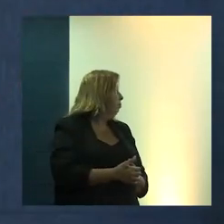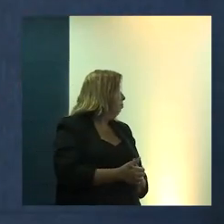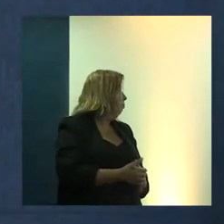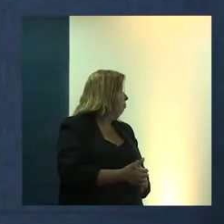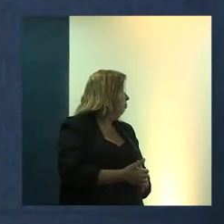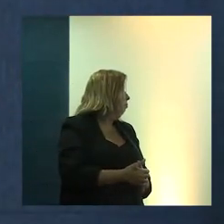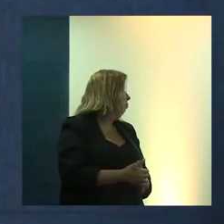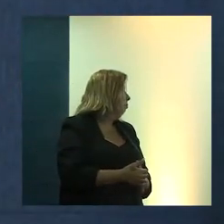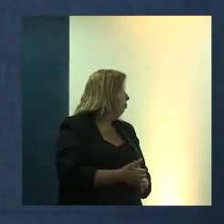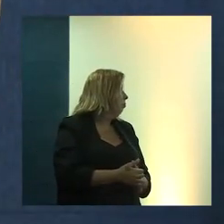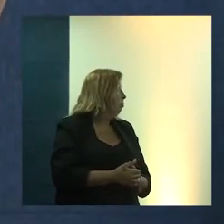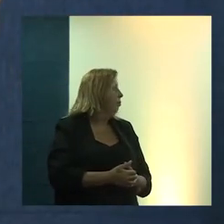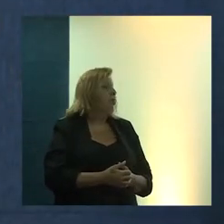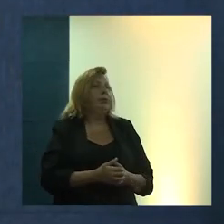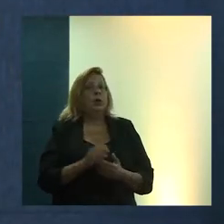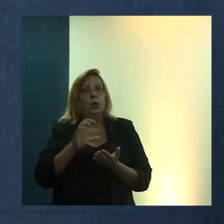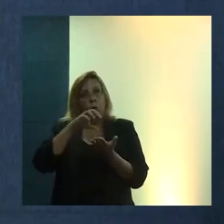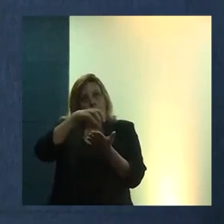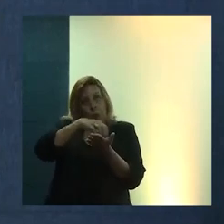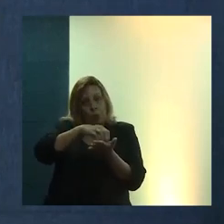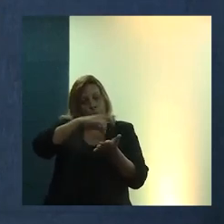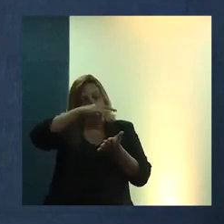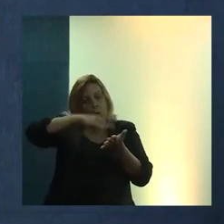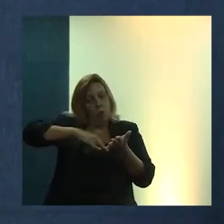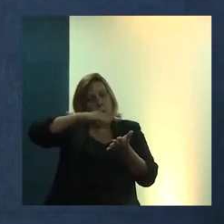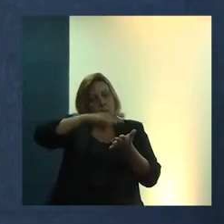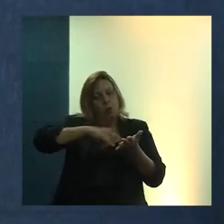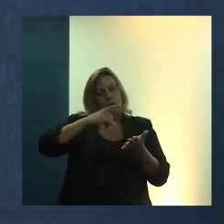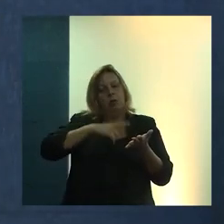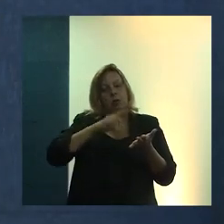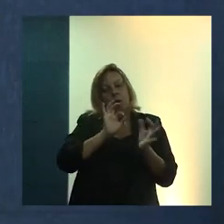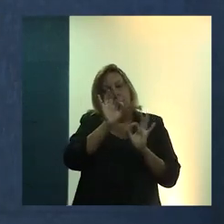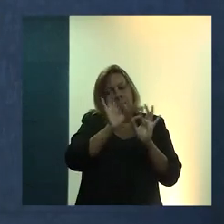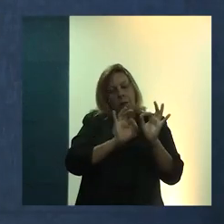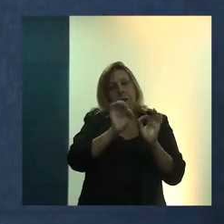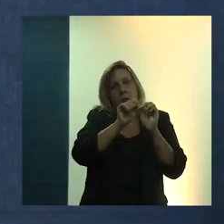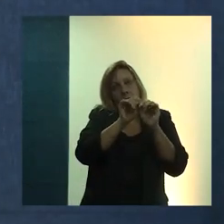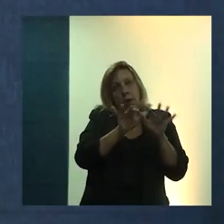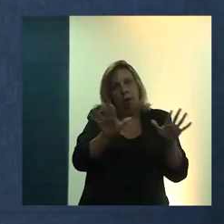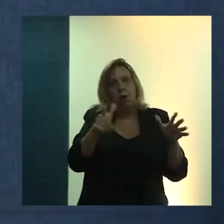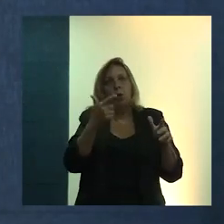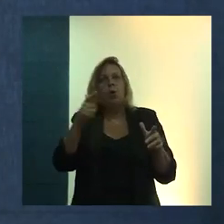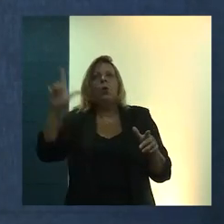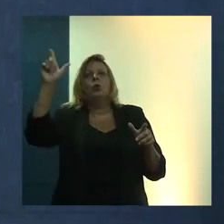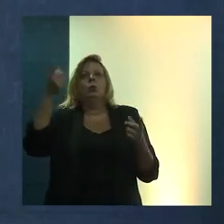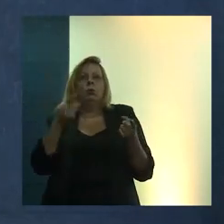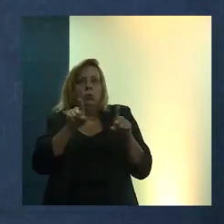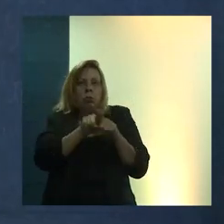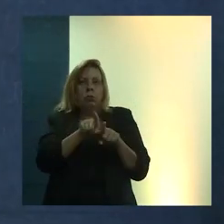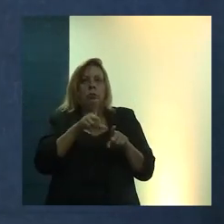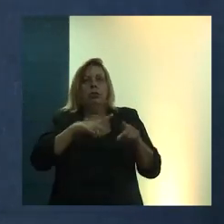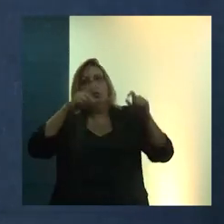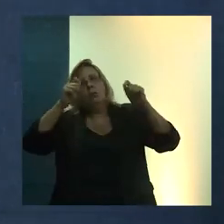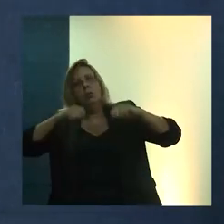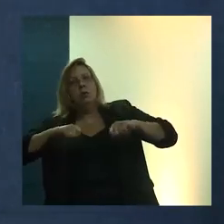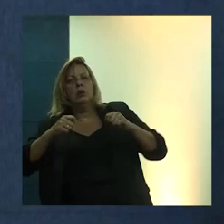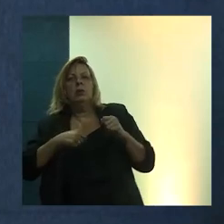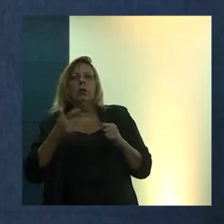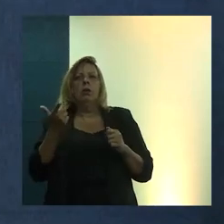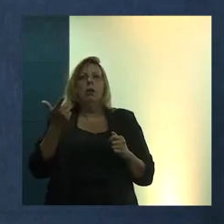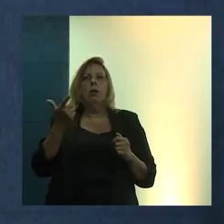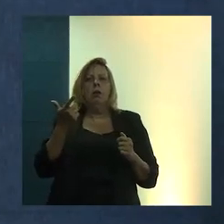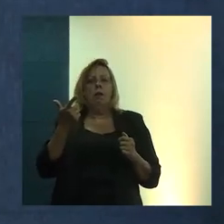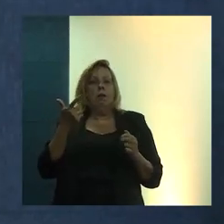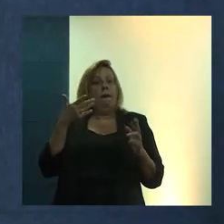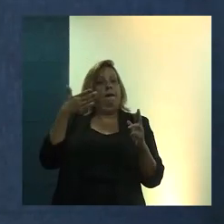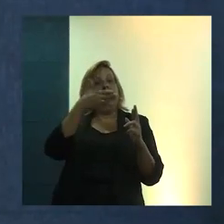núcleo de documentação que está se montando no sentido dessa rede com outros parceiros para que a gente tenha um amplo acervo de